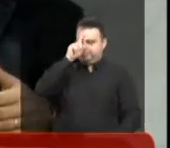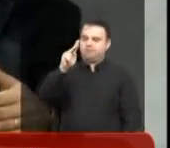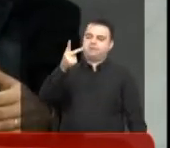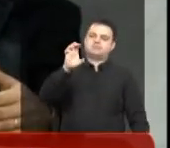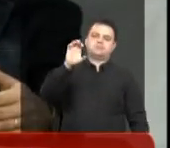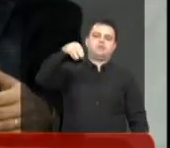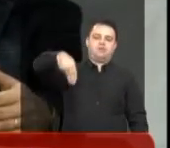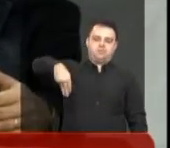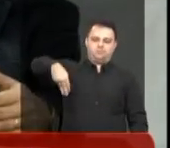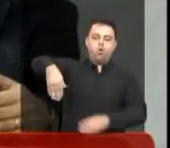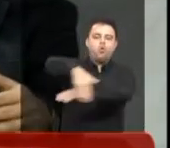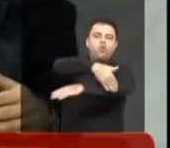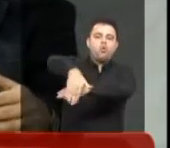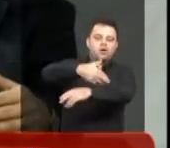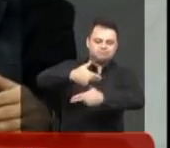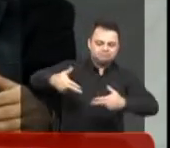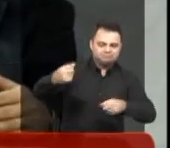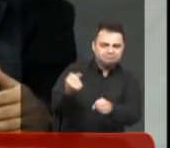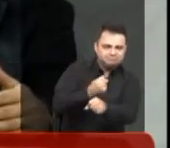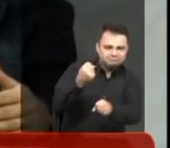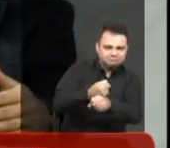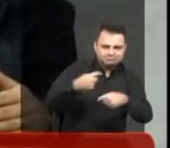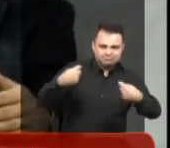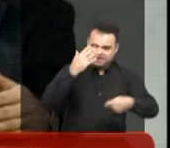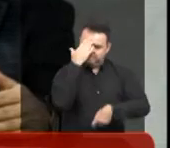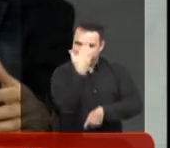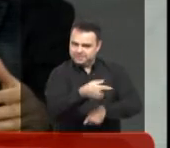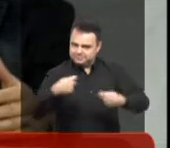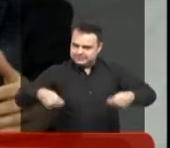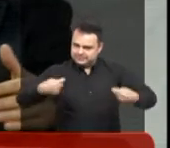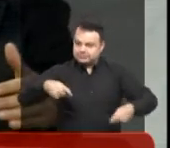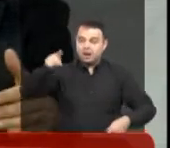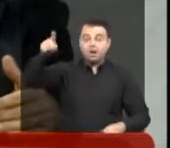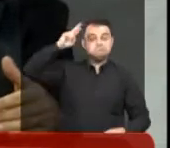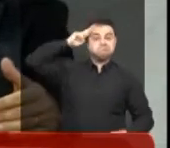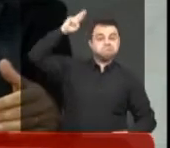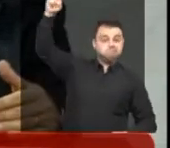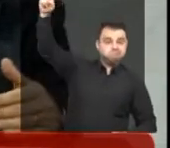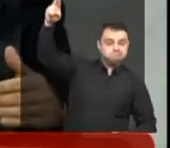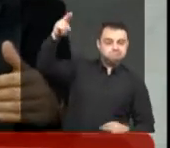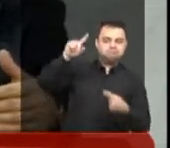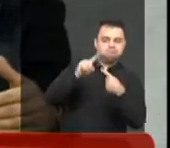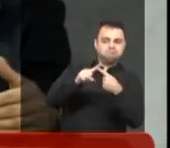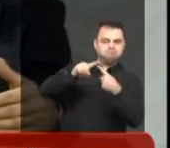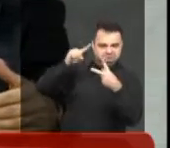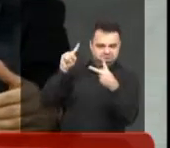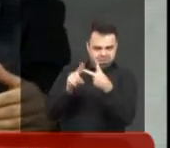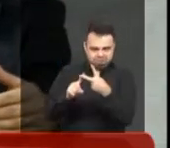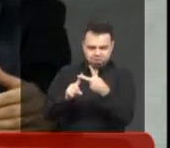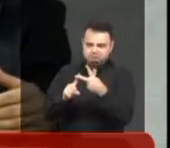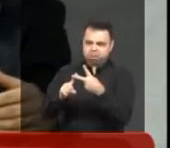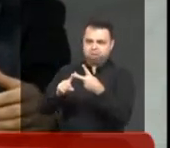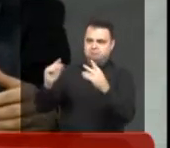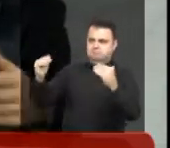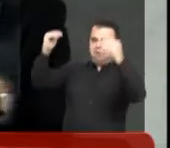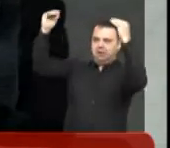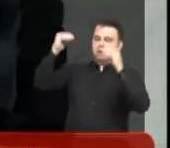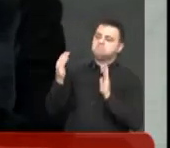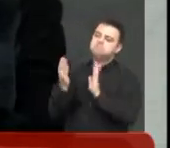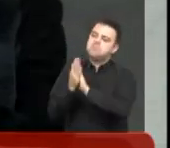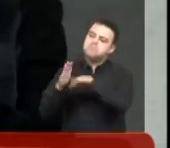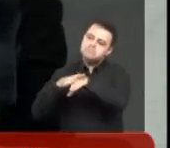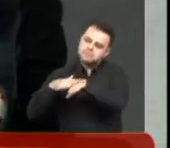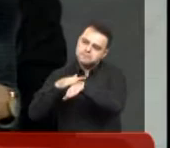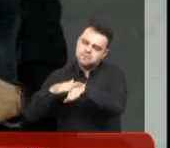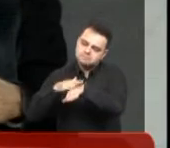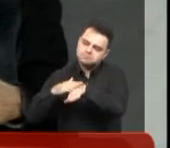O vereador Pedro Roberto e eu fomos até o hospital de base fazer uma reunião com o doutor Jorge Fares e doutora Amália. que é uma